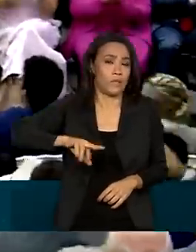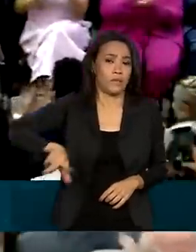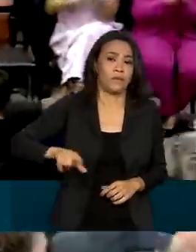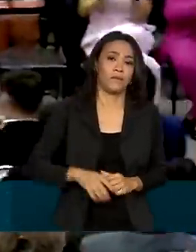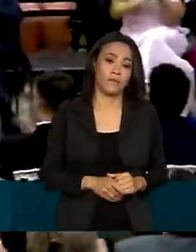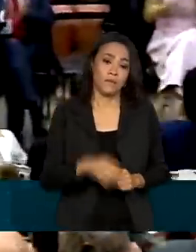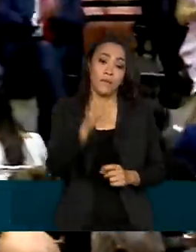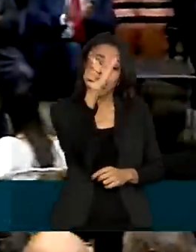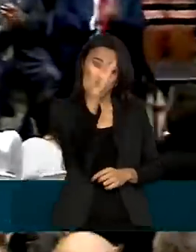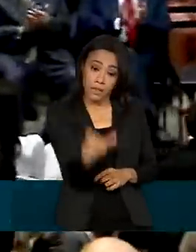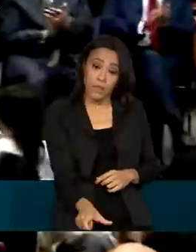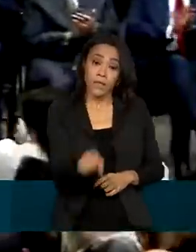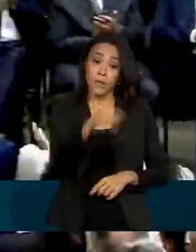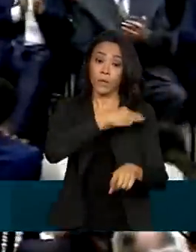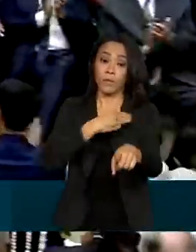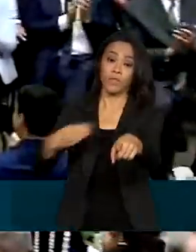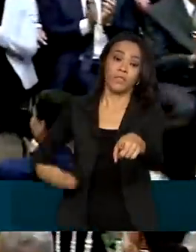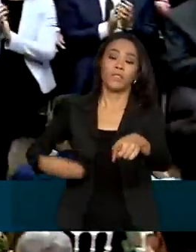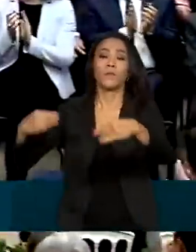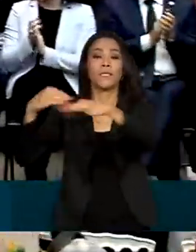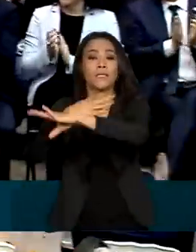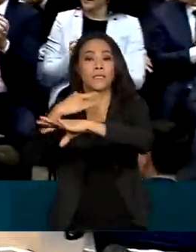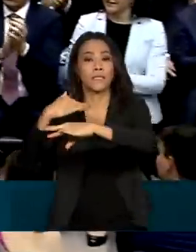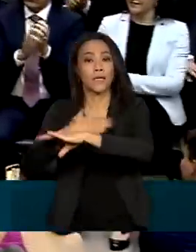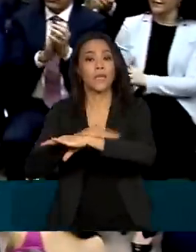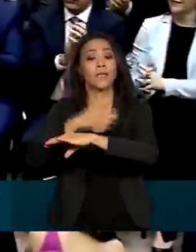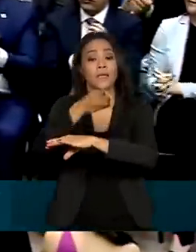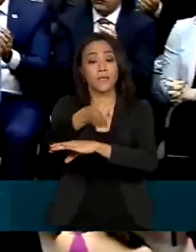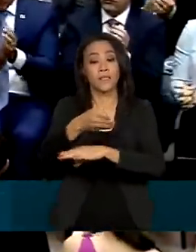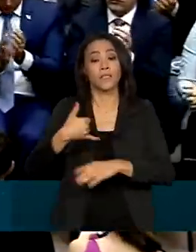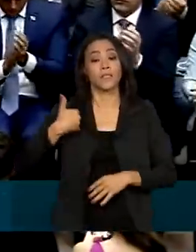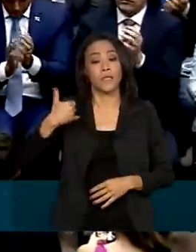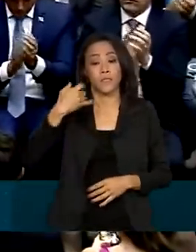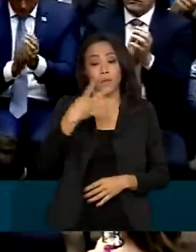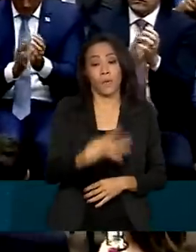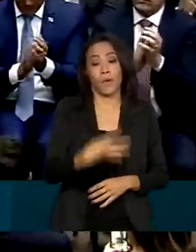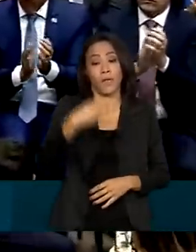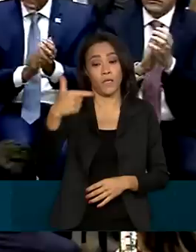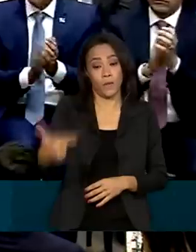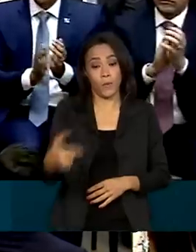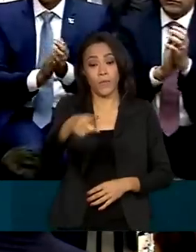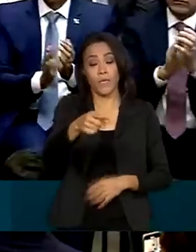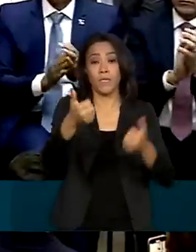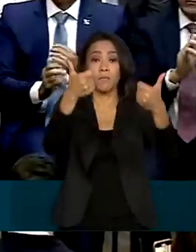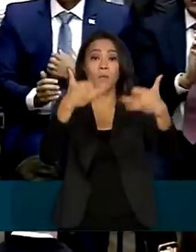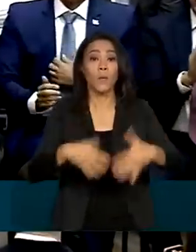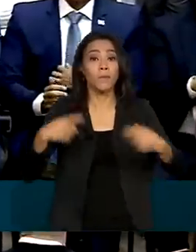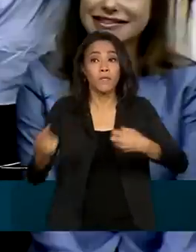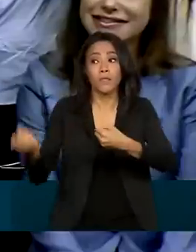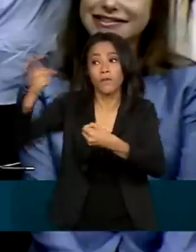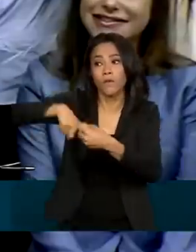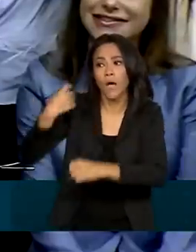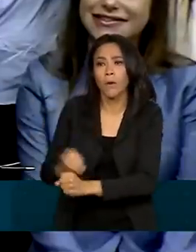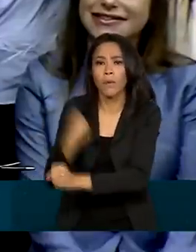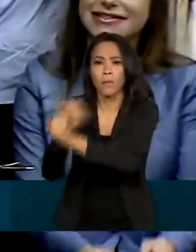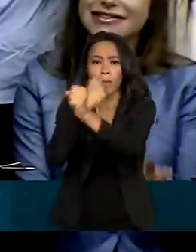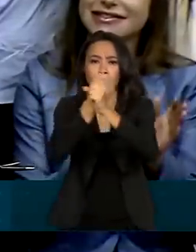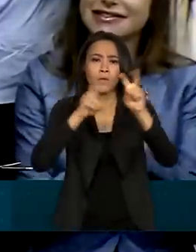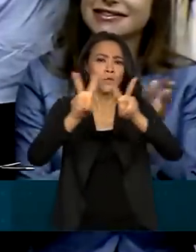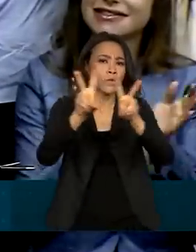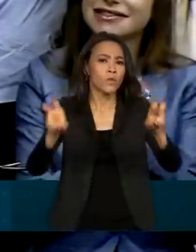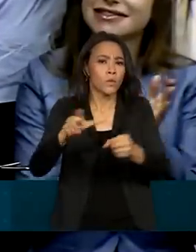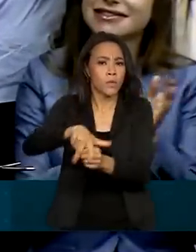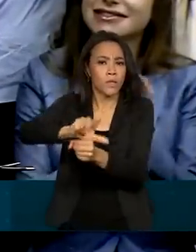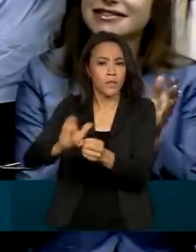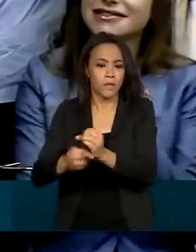ministro das cidades, o paraense Jader Filho, de 42 anos, afirmou que é preciso retomar obras, especialmente de saneamento